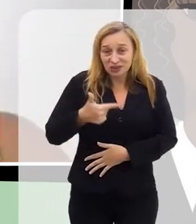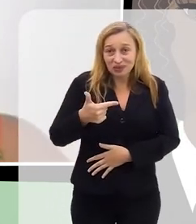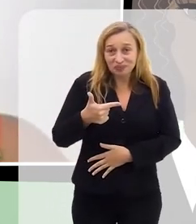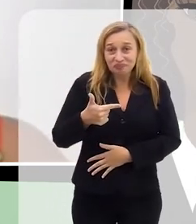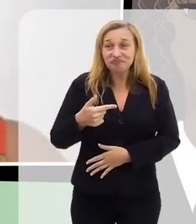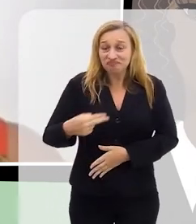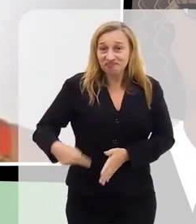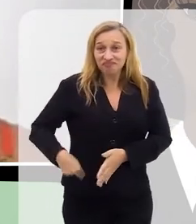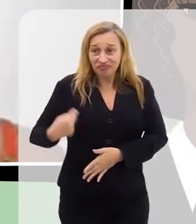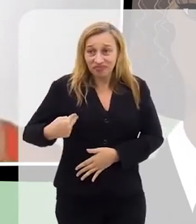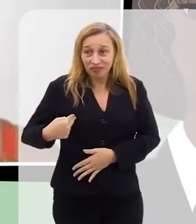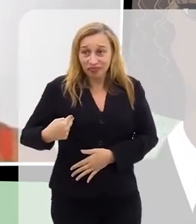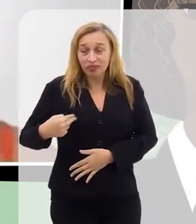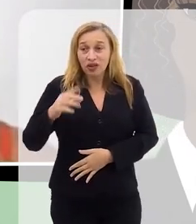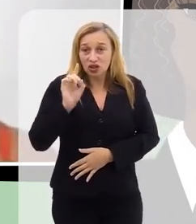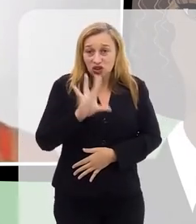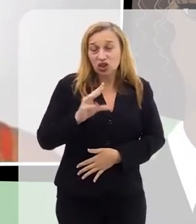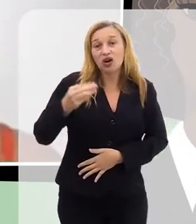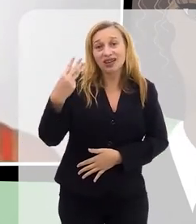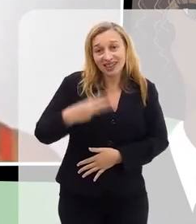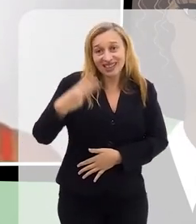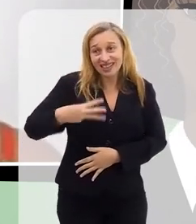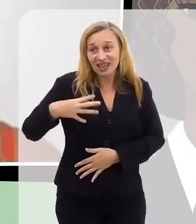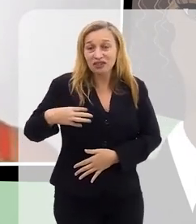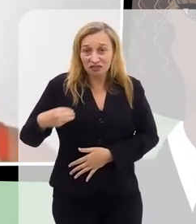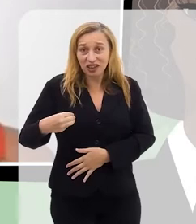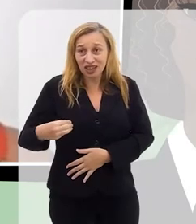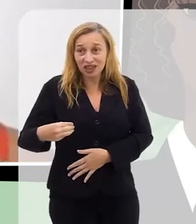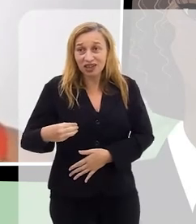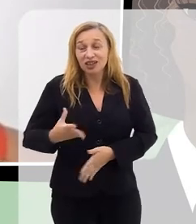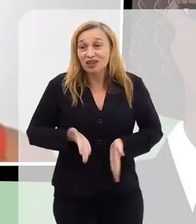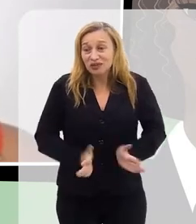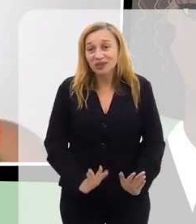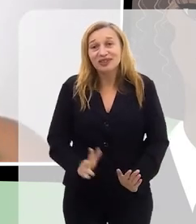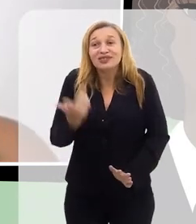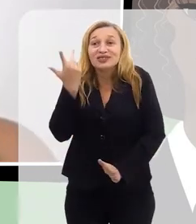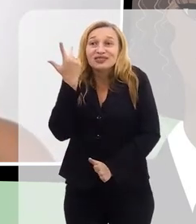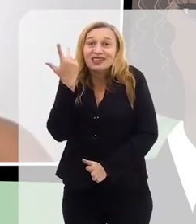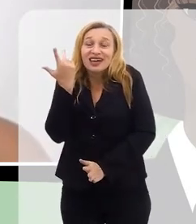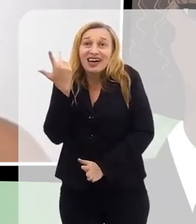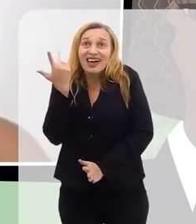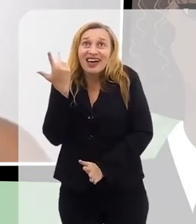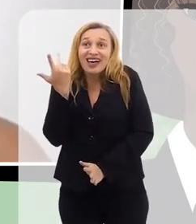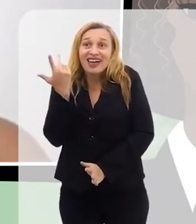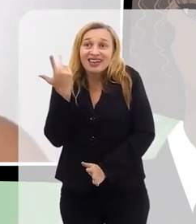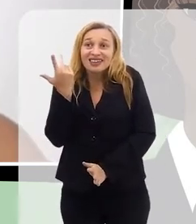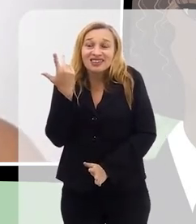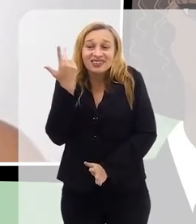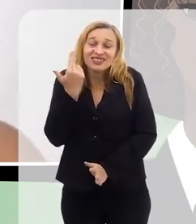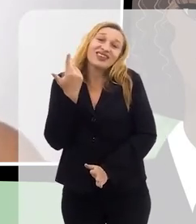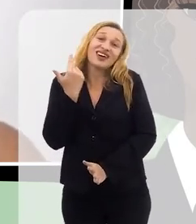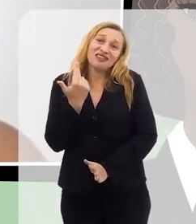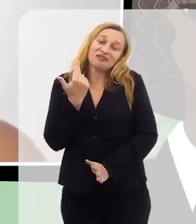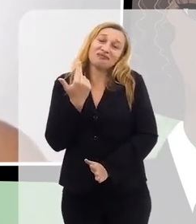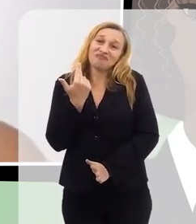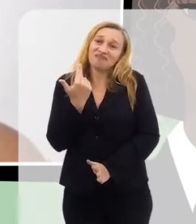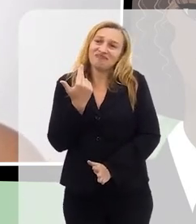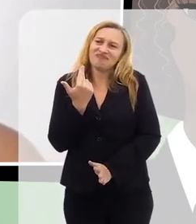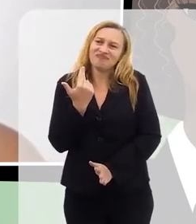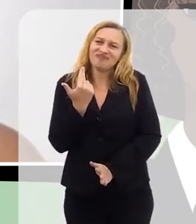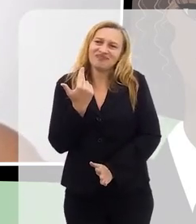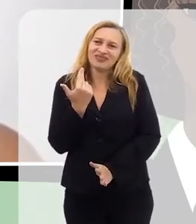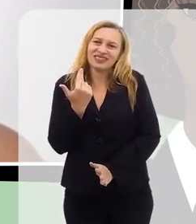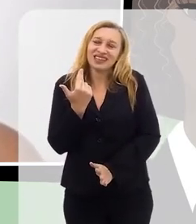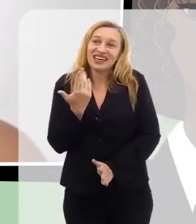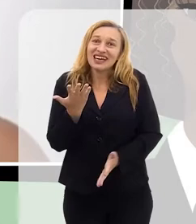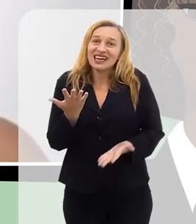virando uma cesárea e só com a minha terceira filha é que eu tive um parto totalmente natural, sem nenhuma